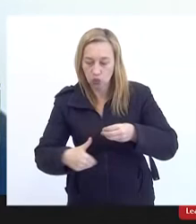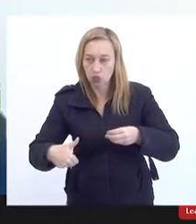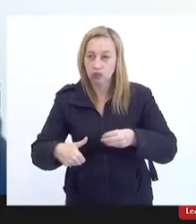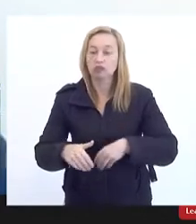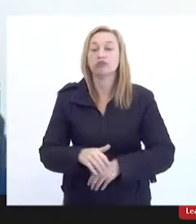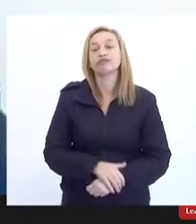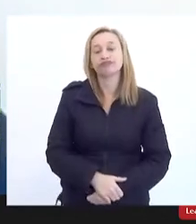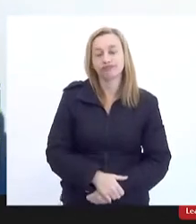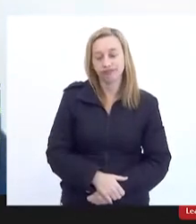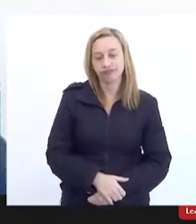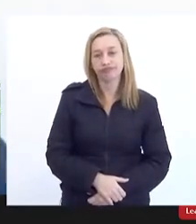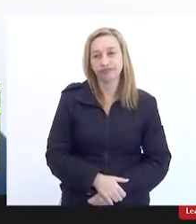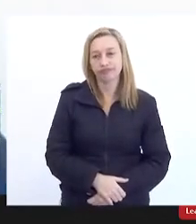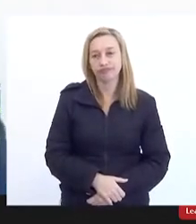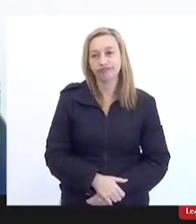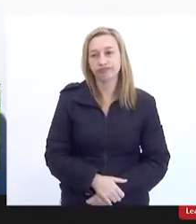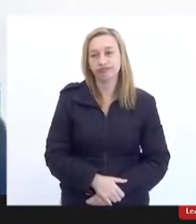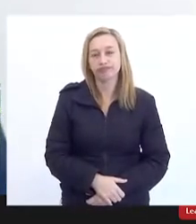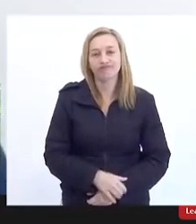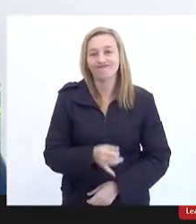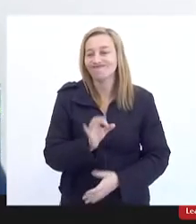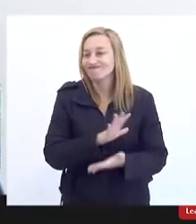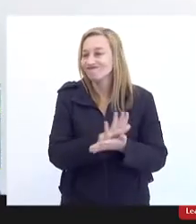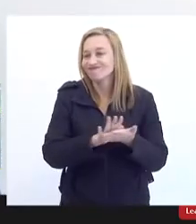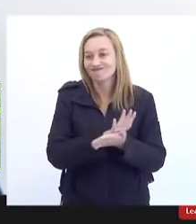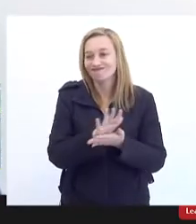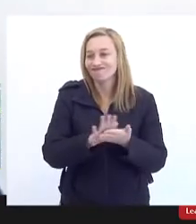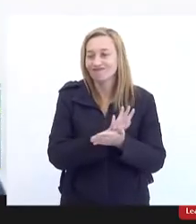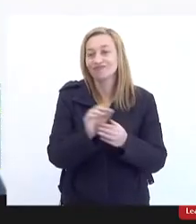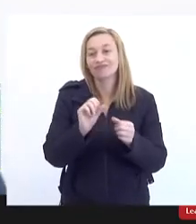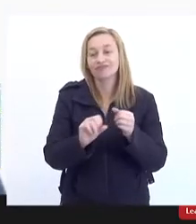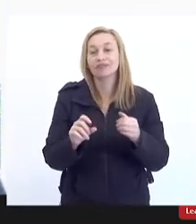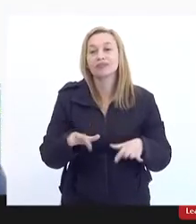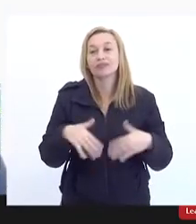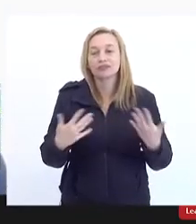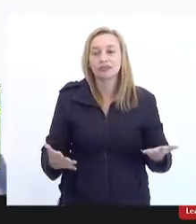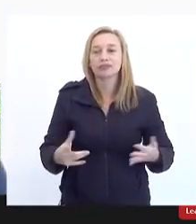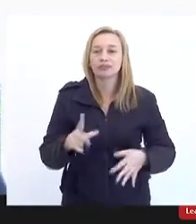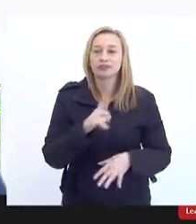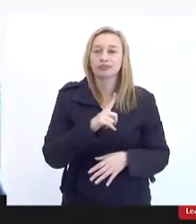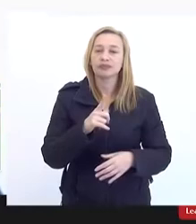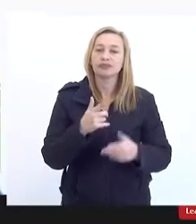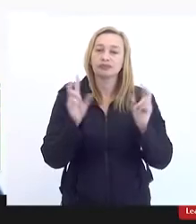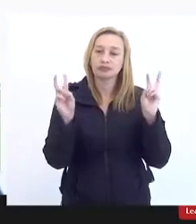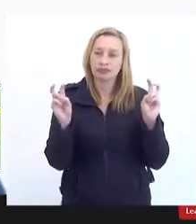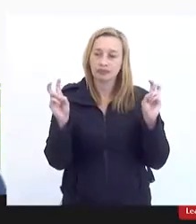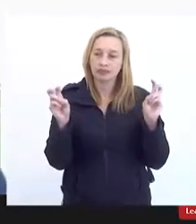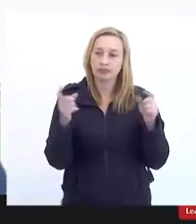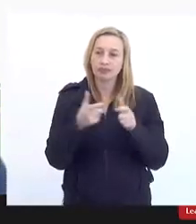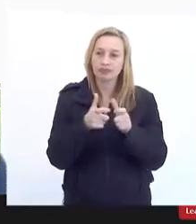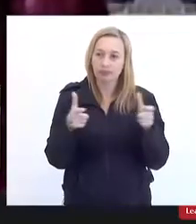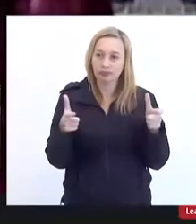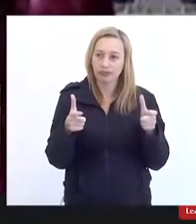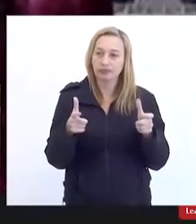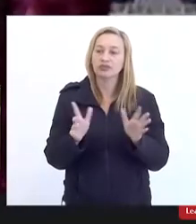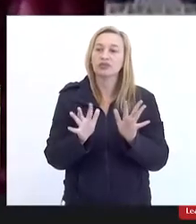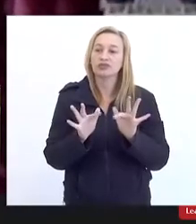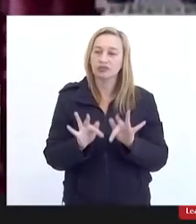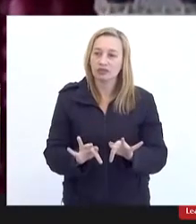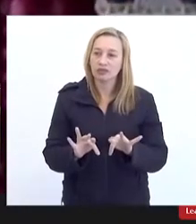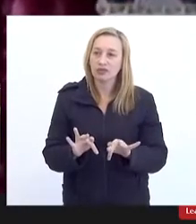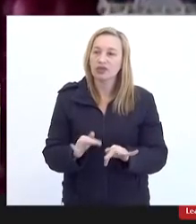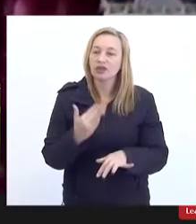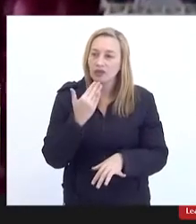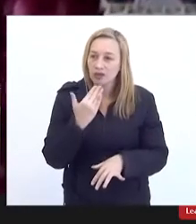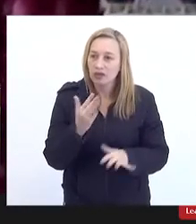água e hipótese nenhuma isso foi feito então a gente tem grandes questões porque na verdade a